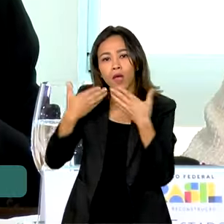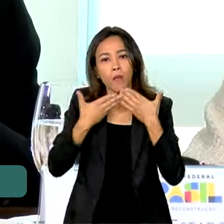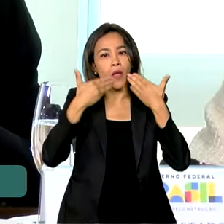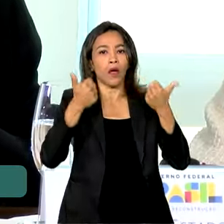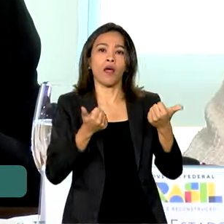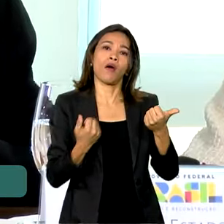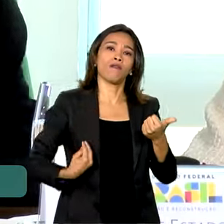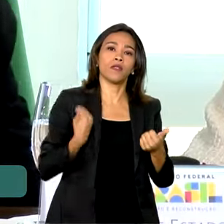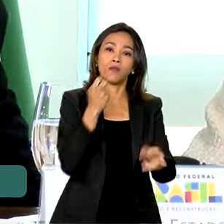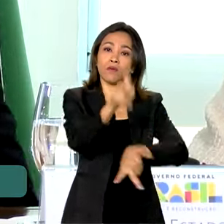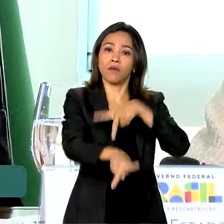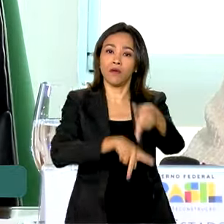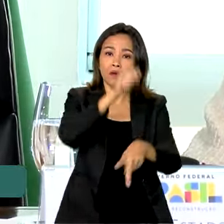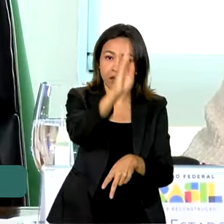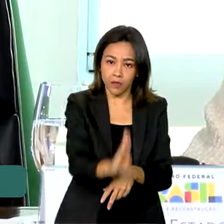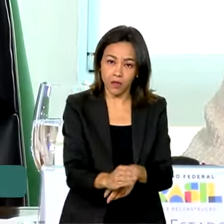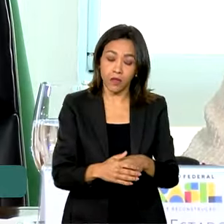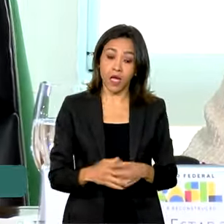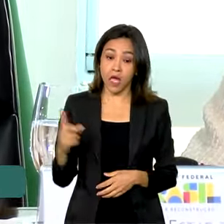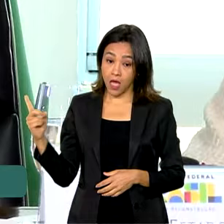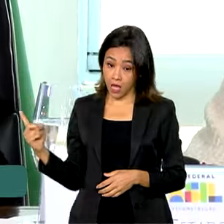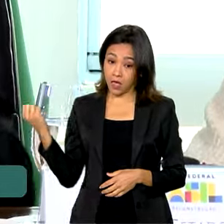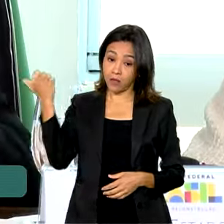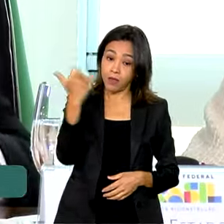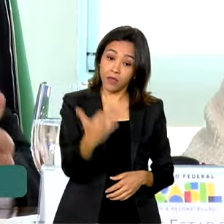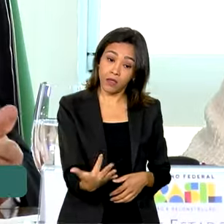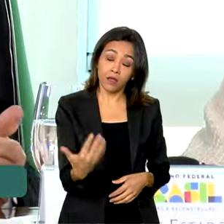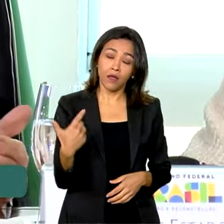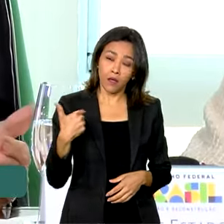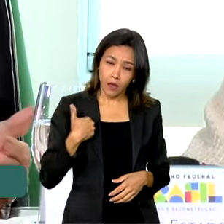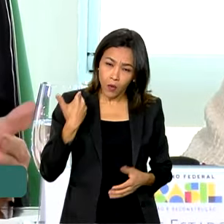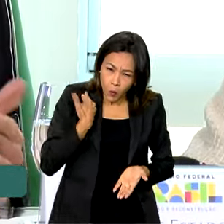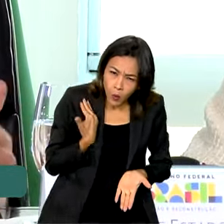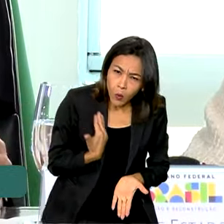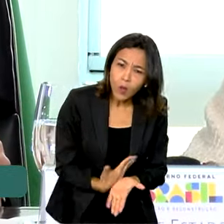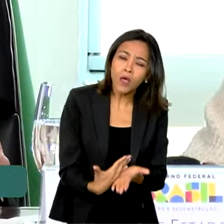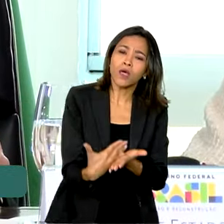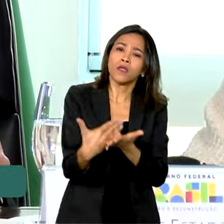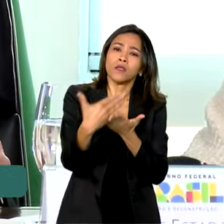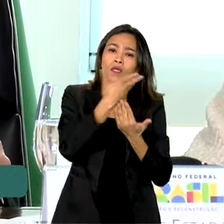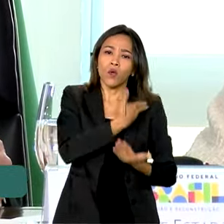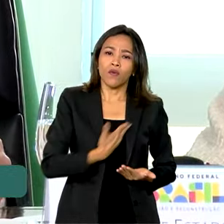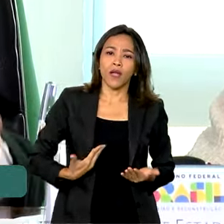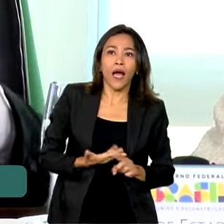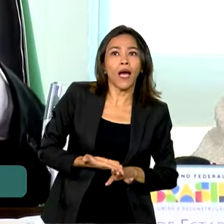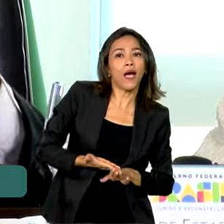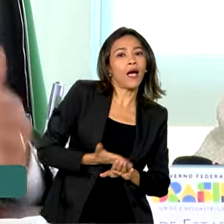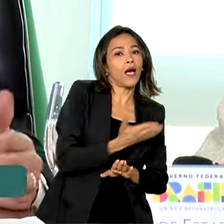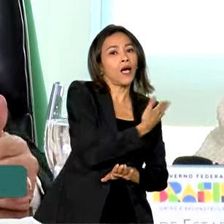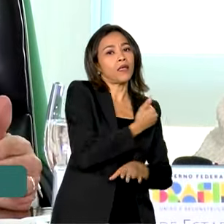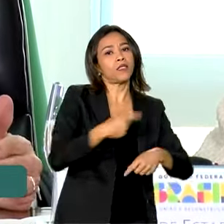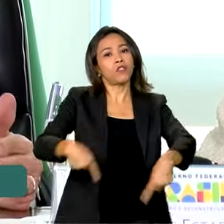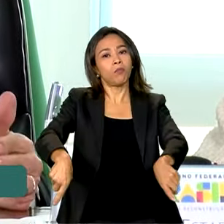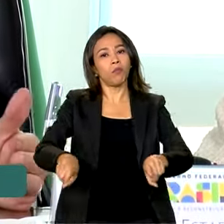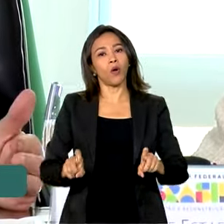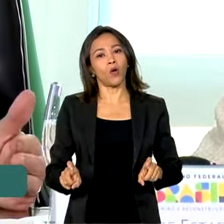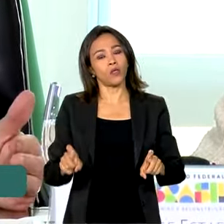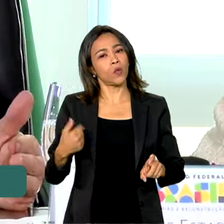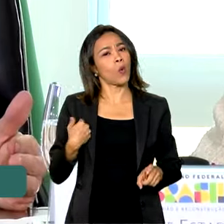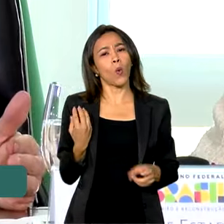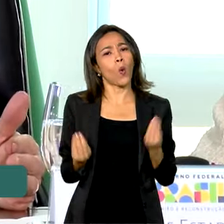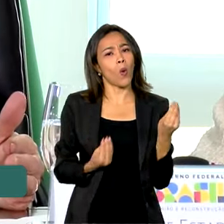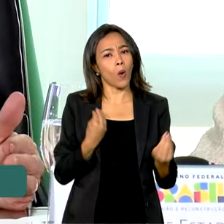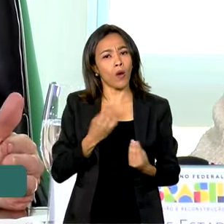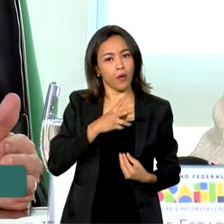E eu fui, sabe, começar a governar antes de tomar posse, com a famosa PEC da